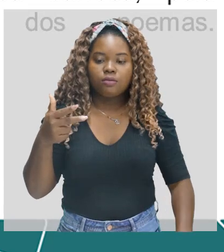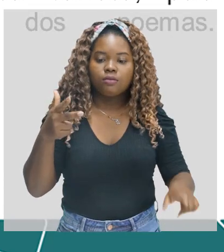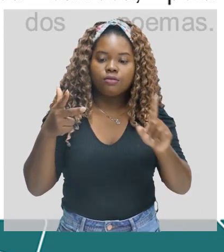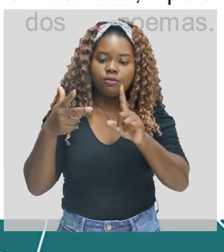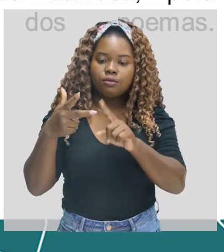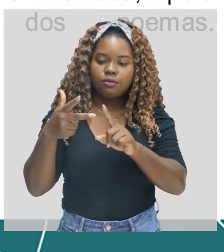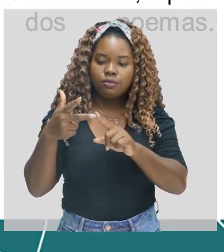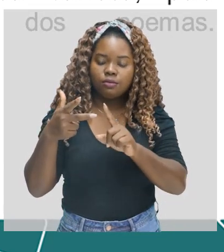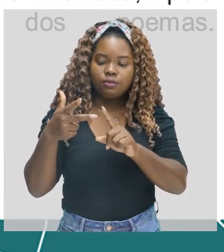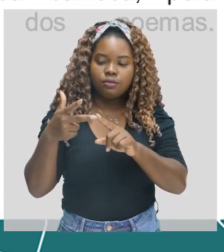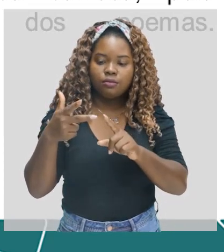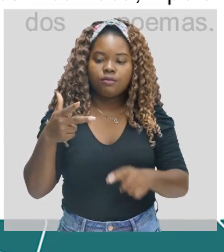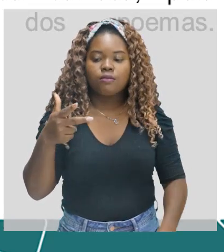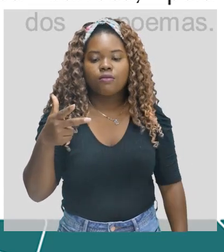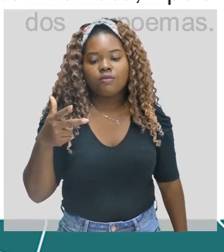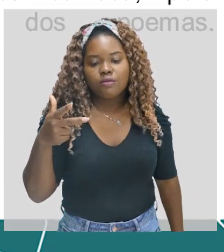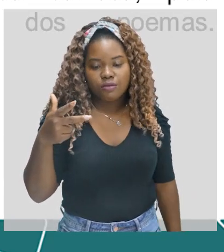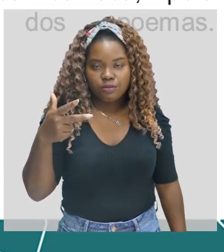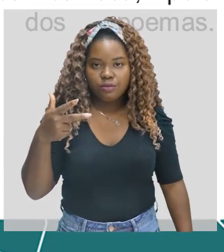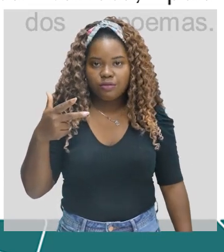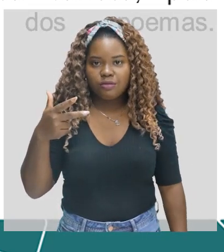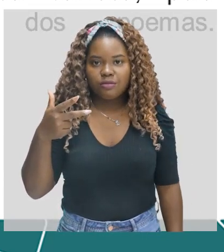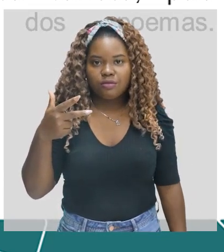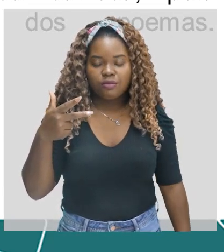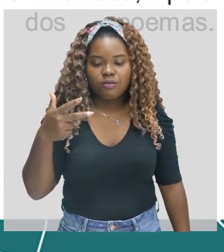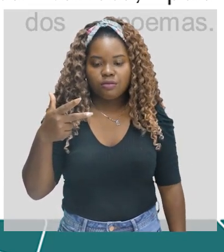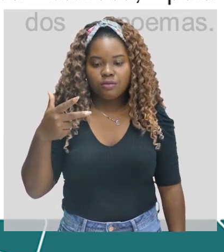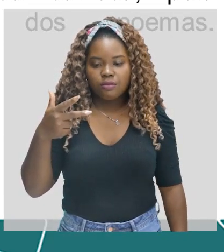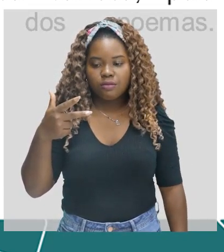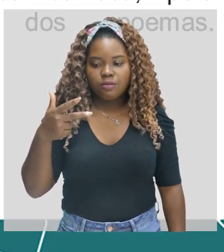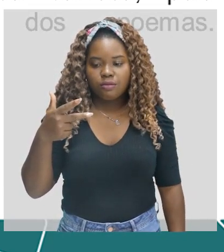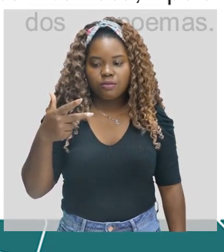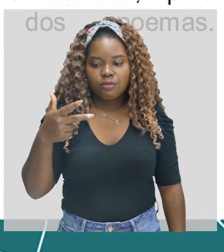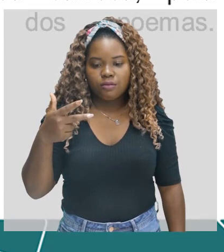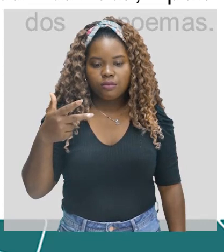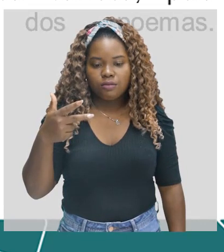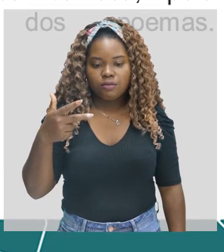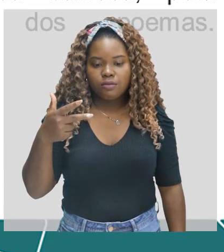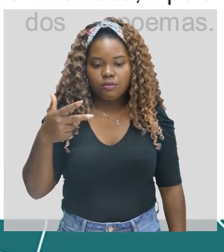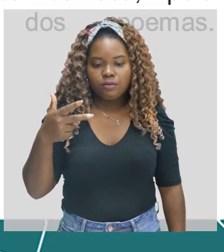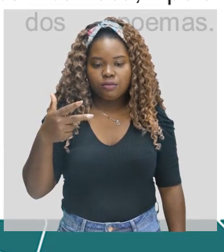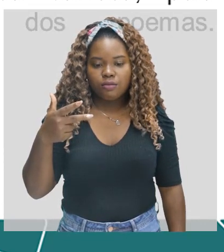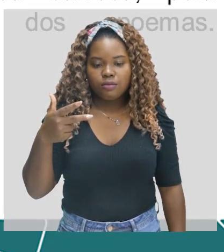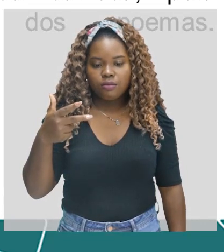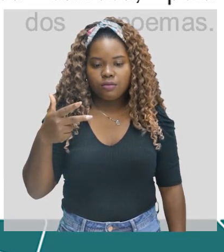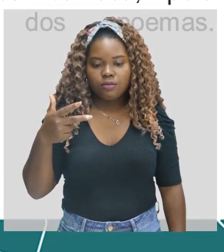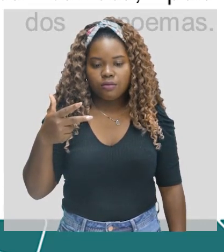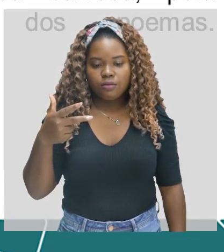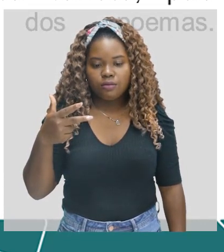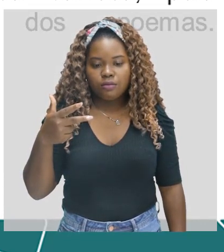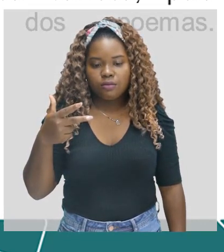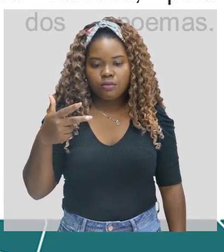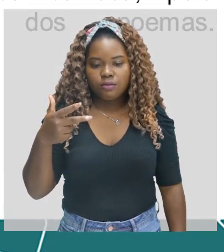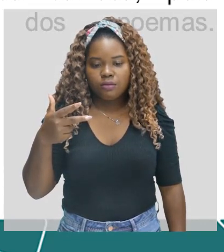3. A poesia de Castro Alves, cronologicamente inserida na terceira geração romântica, apresenta